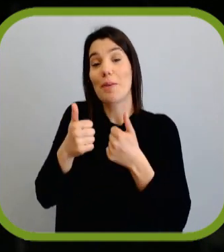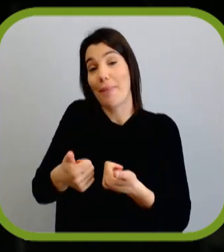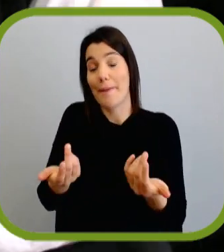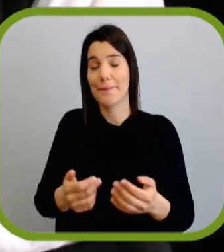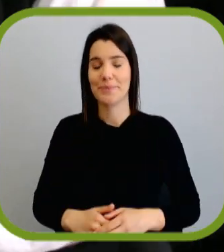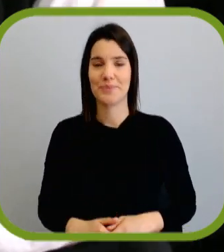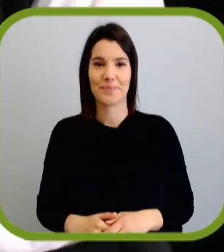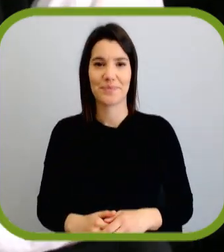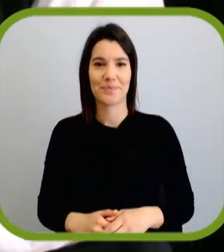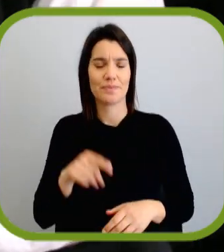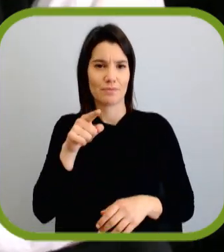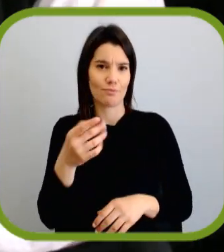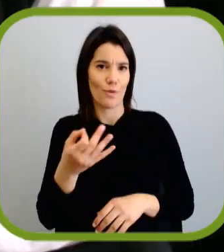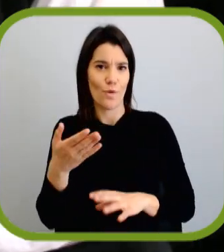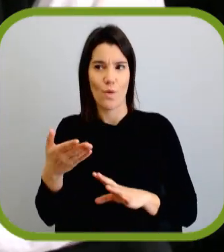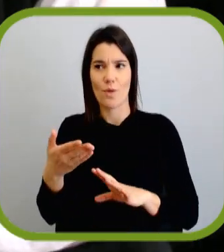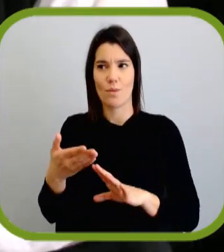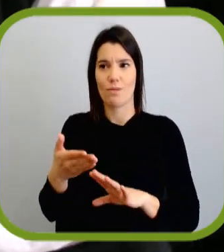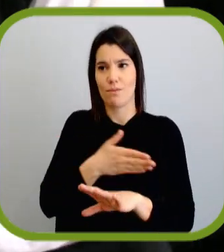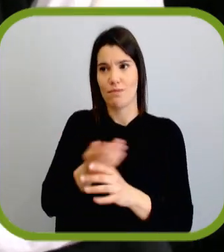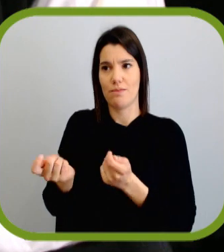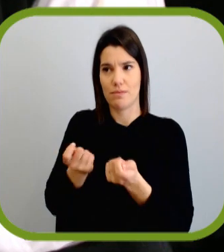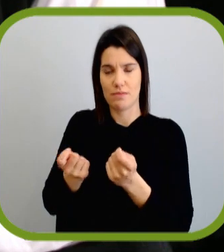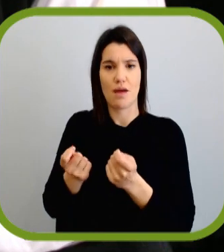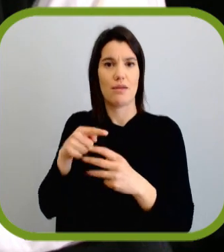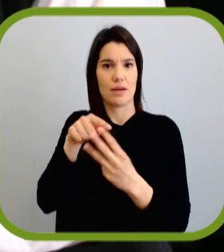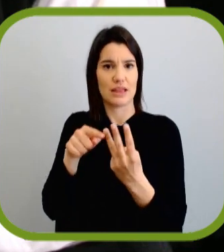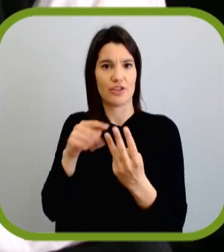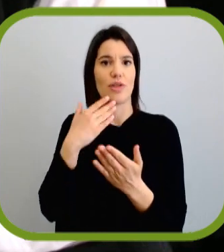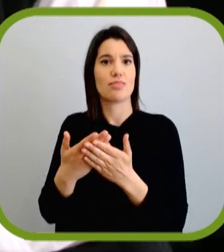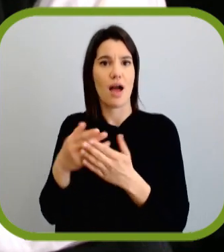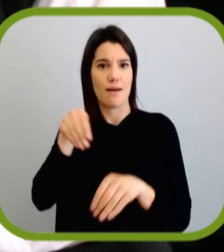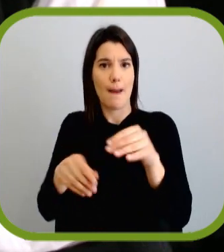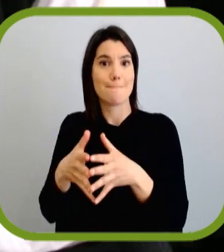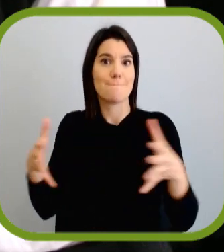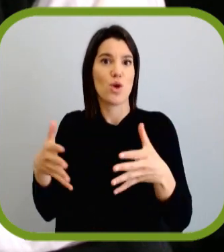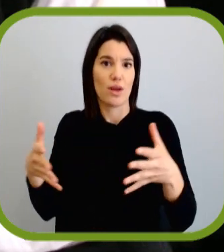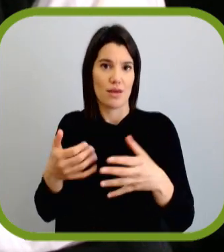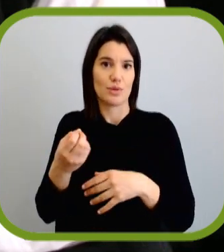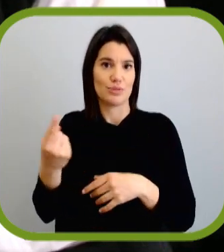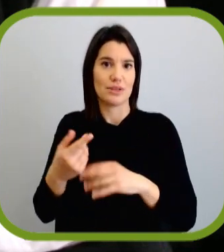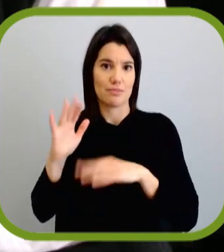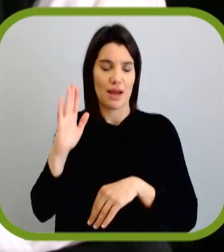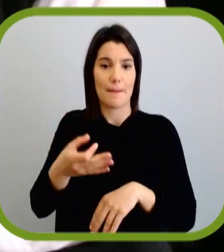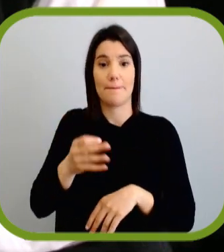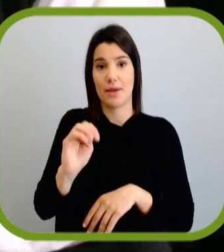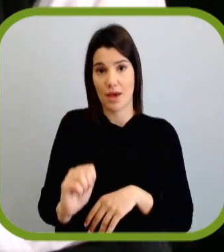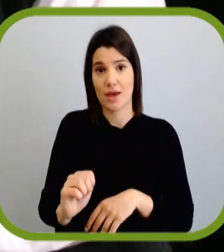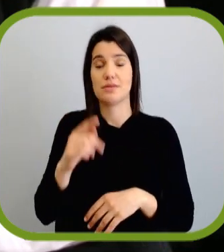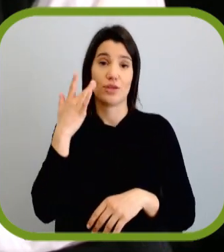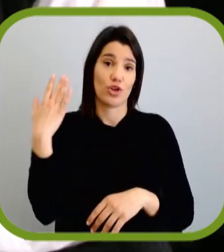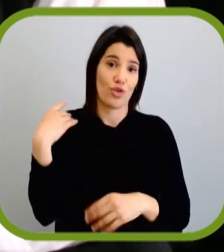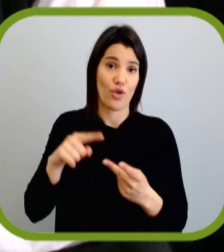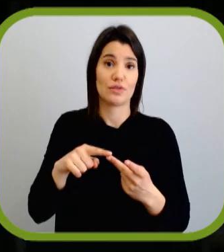decisões. Esteve por trás, ou talvez direi até ao lado, de três maiorias absolutas, duas pelo PS, com José